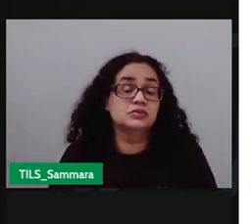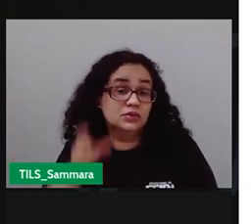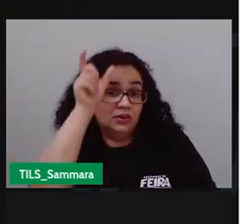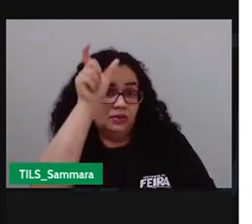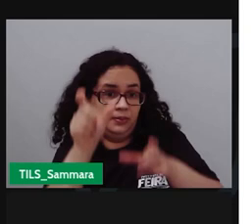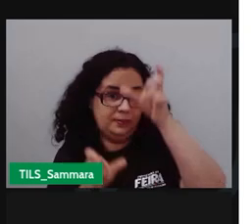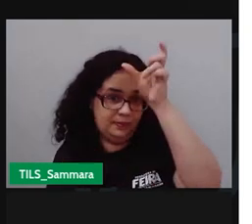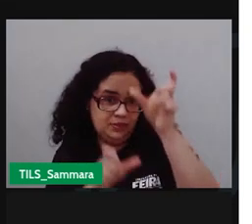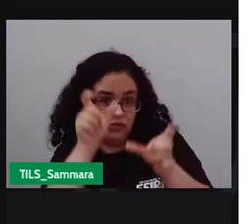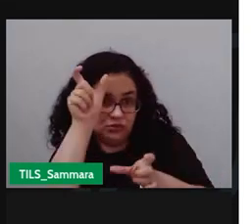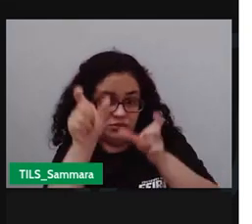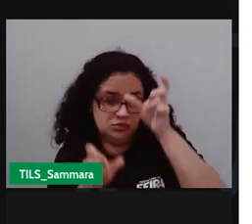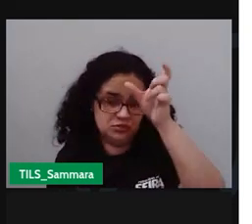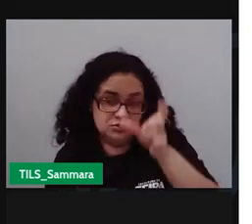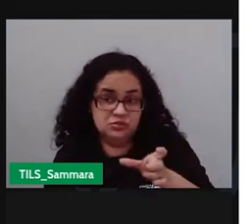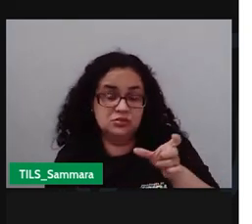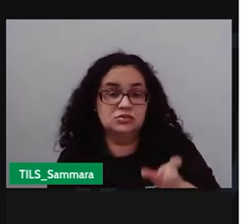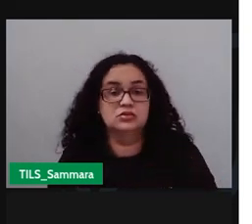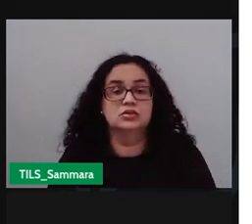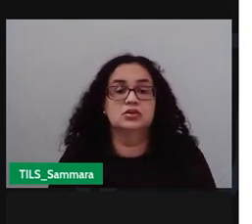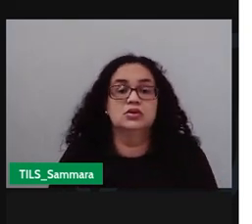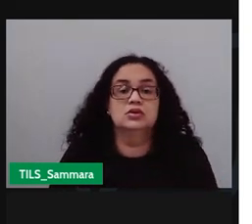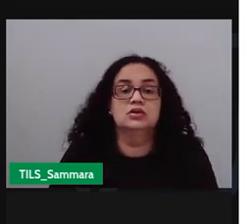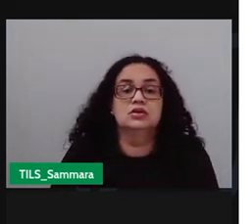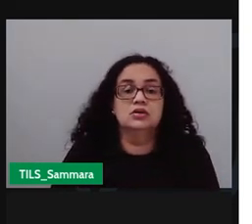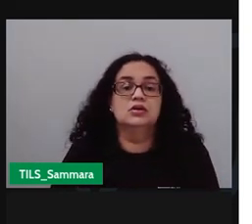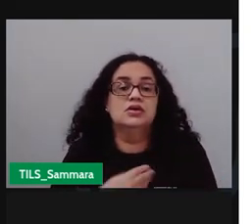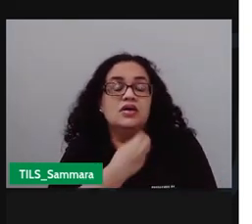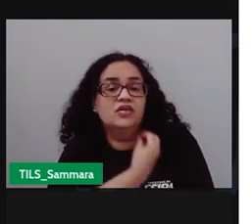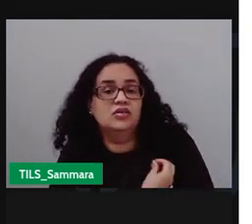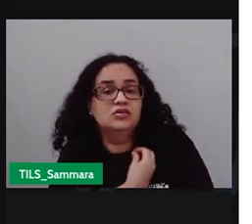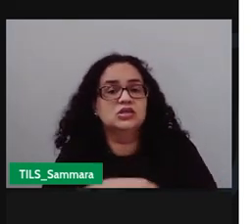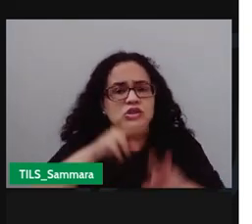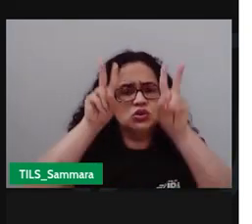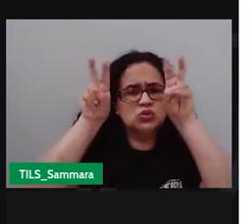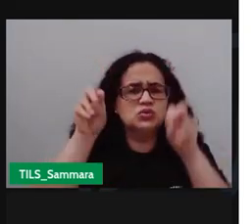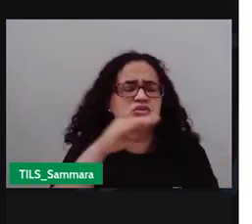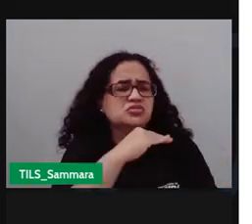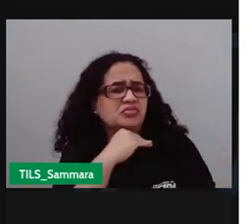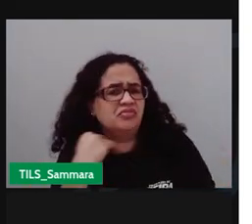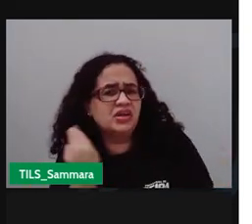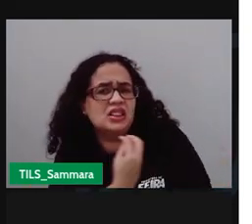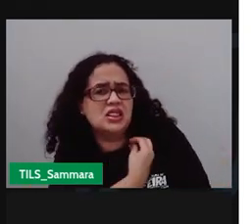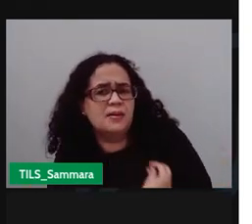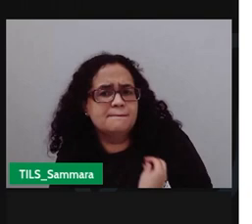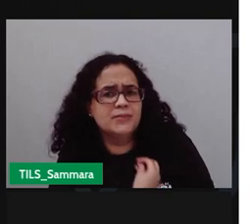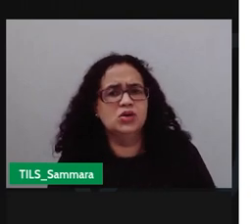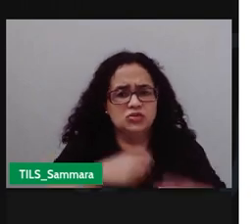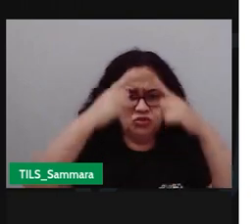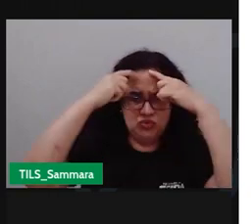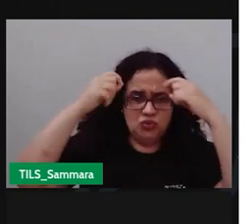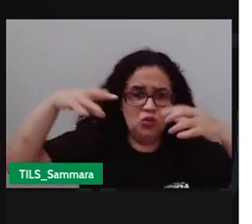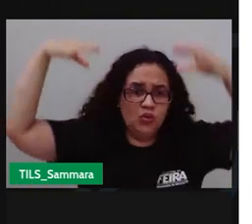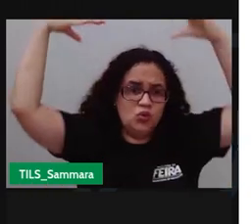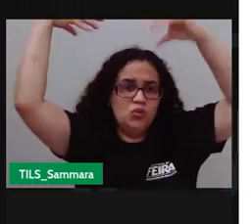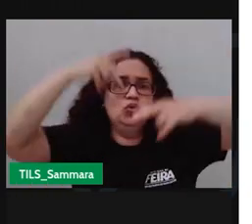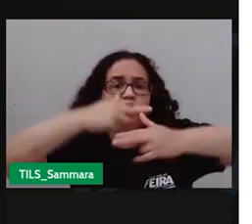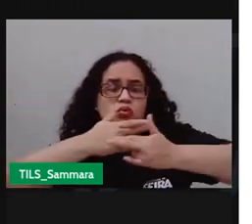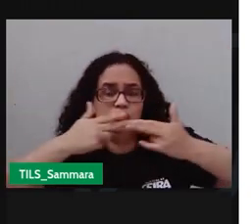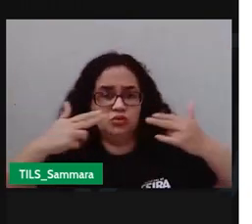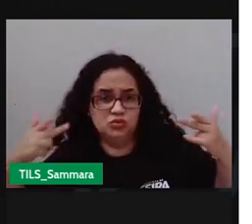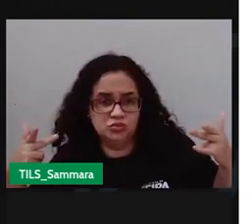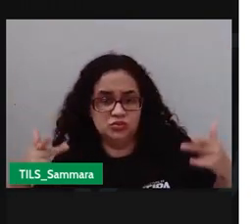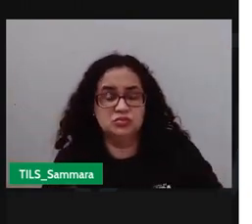que estiveram presentes nessas ocorrências que podem ser acidentes mortes assaltos enchentes entre outros.